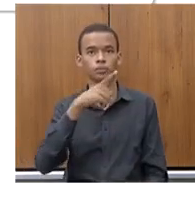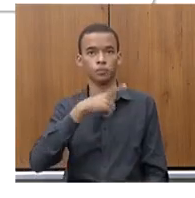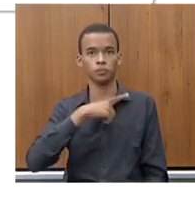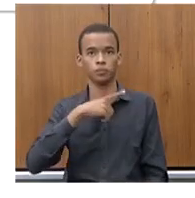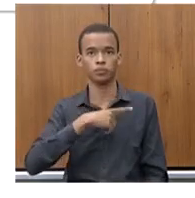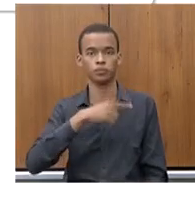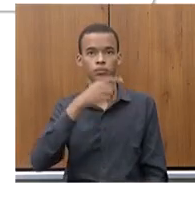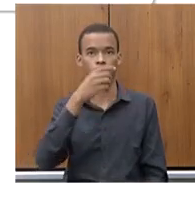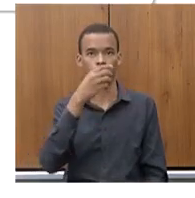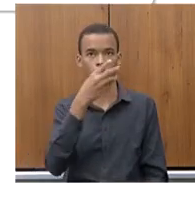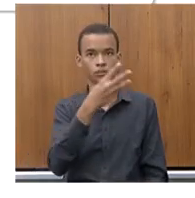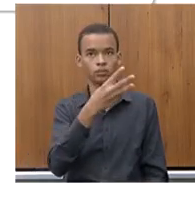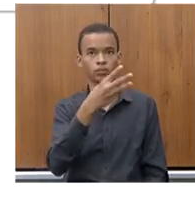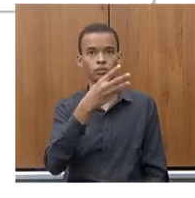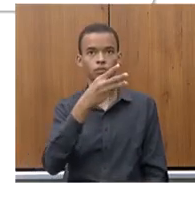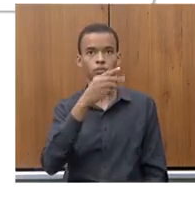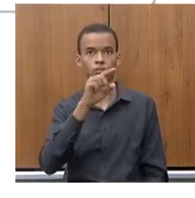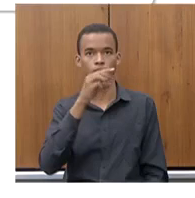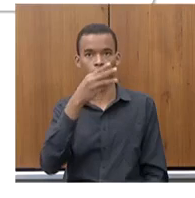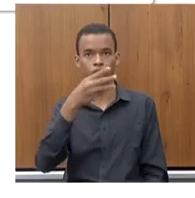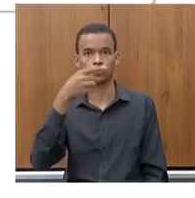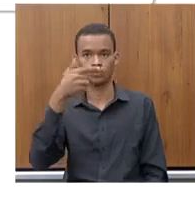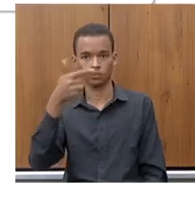doadas somente em 2022